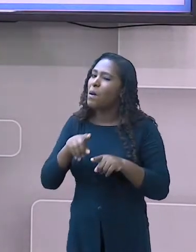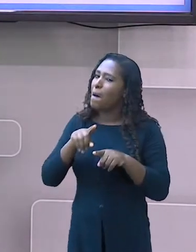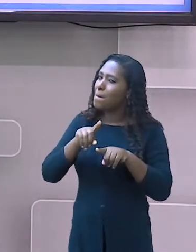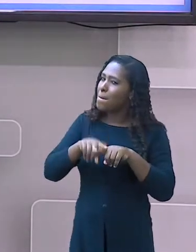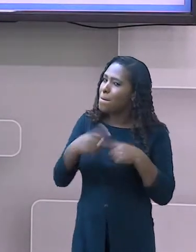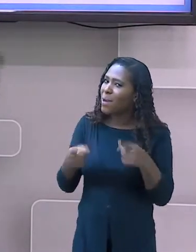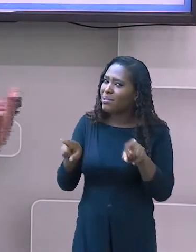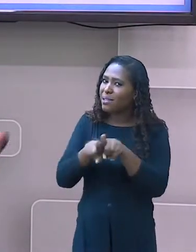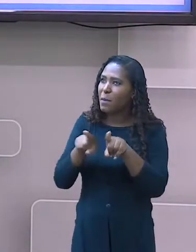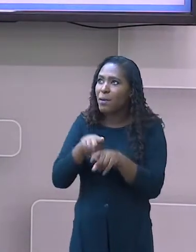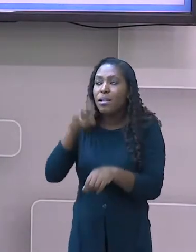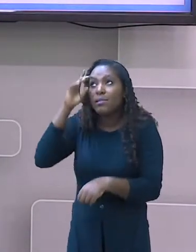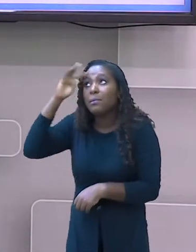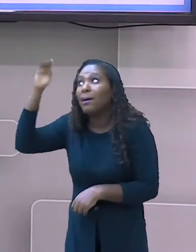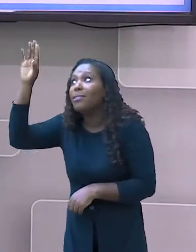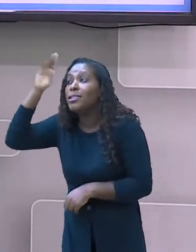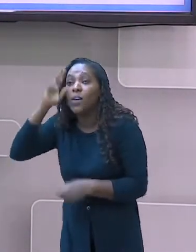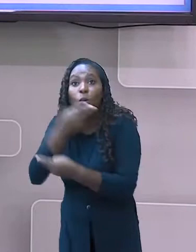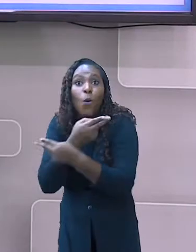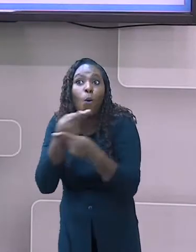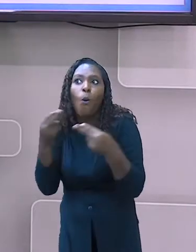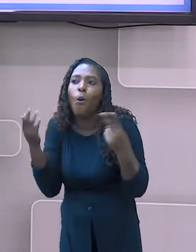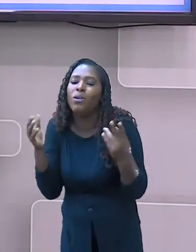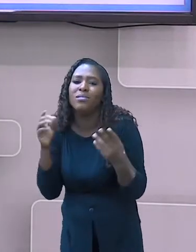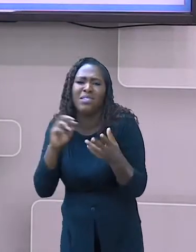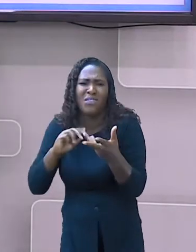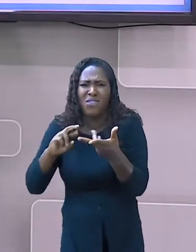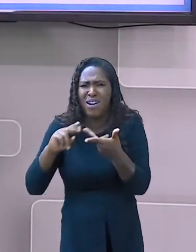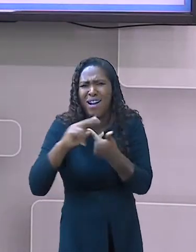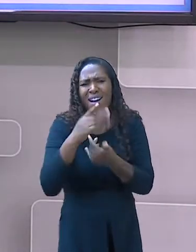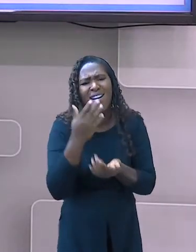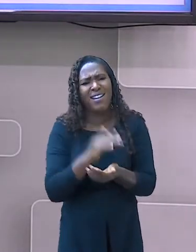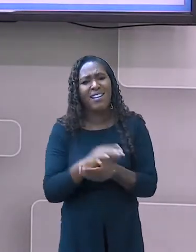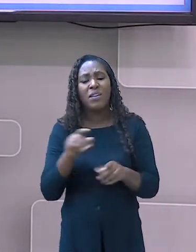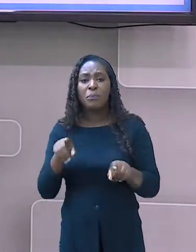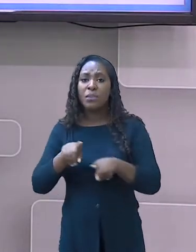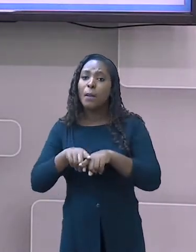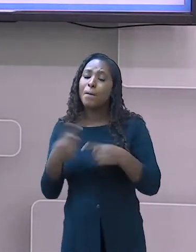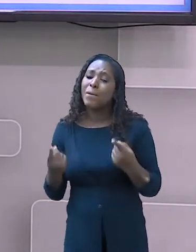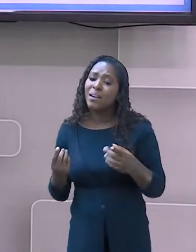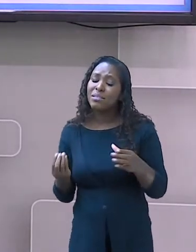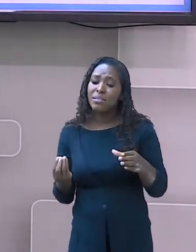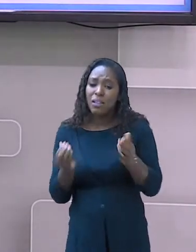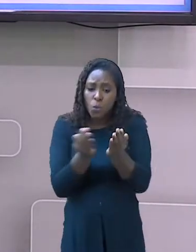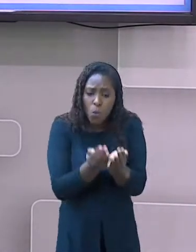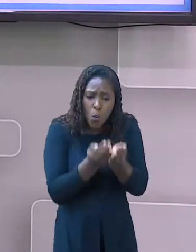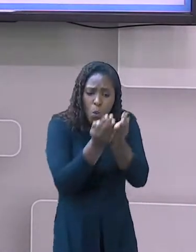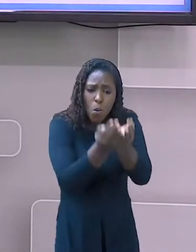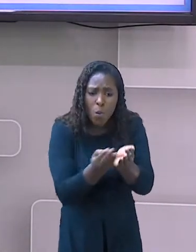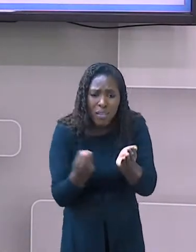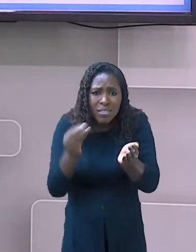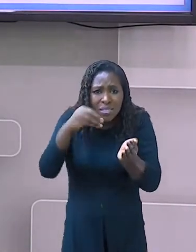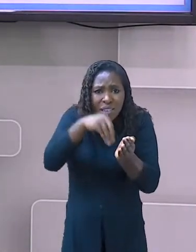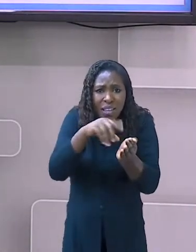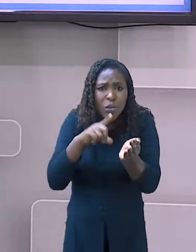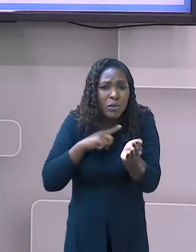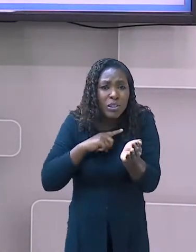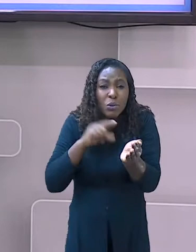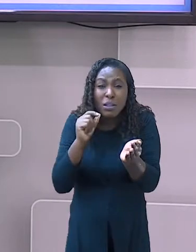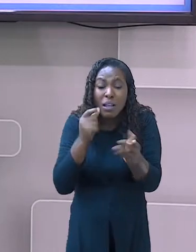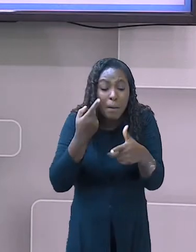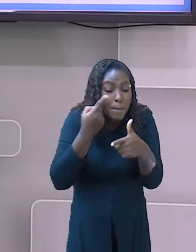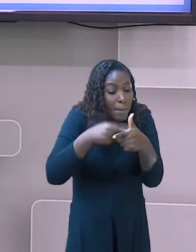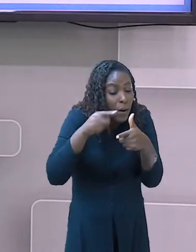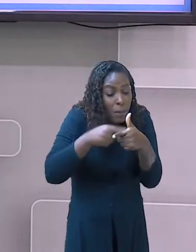as danificações nas embarcações, as doenças, a fome, a sede, os navegadores,